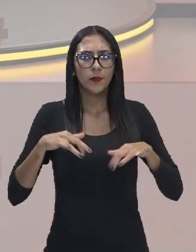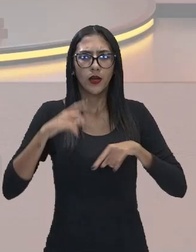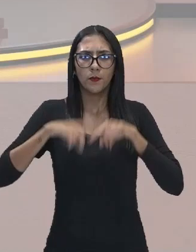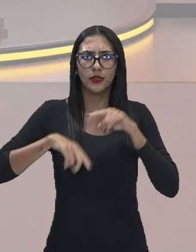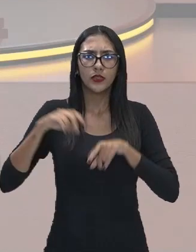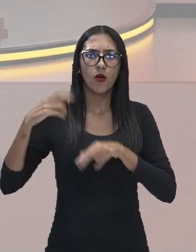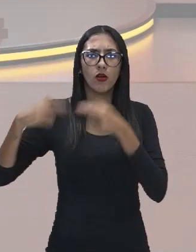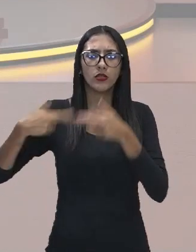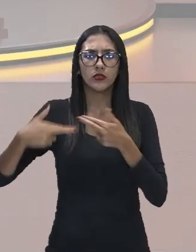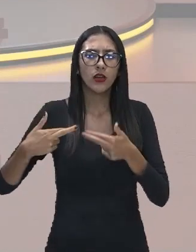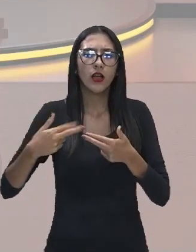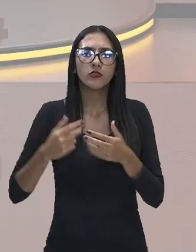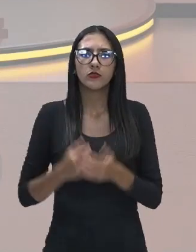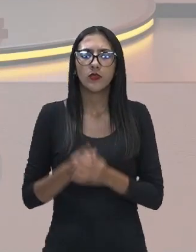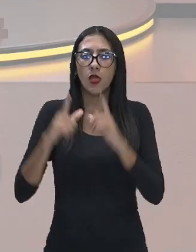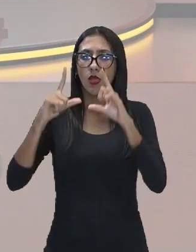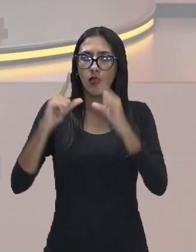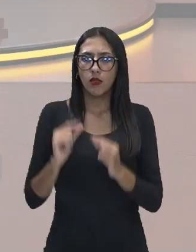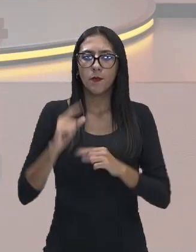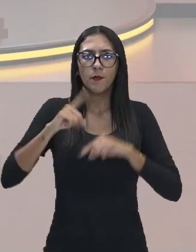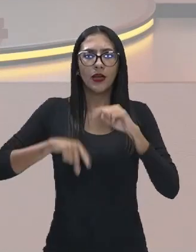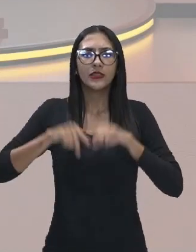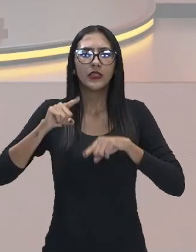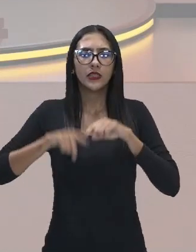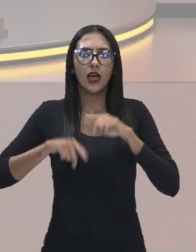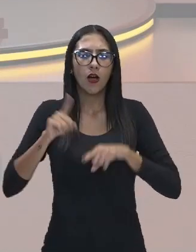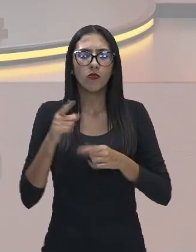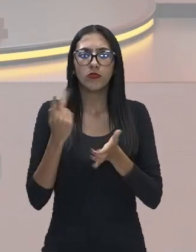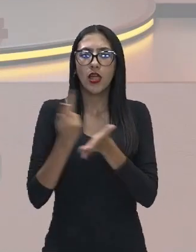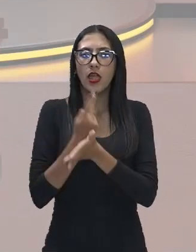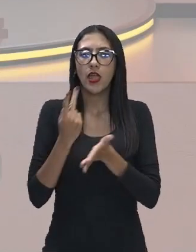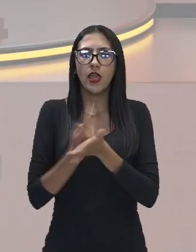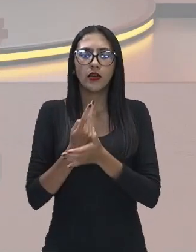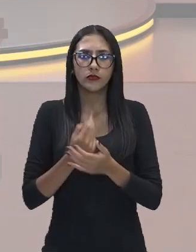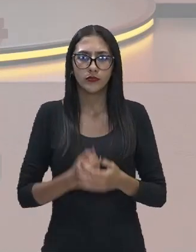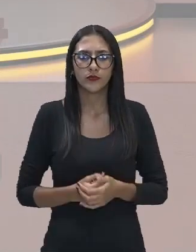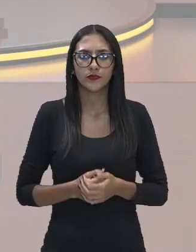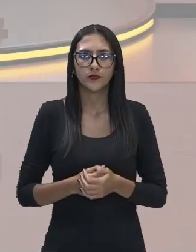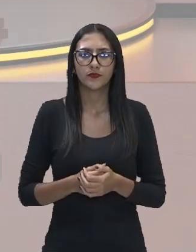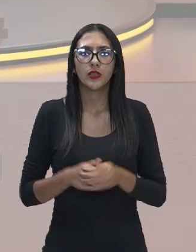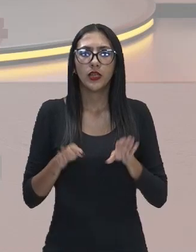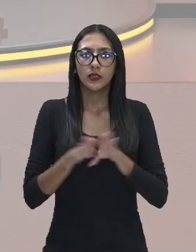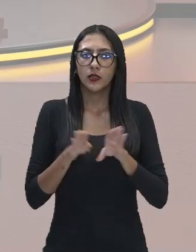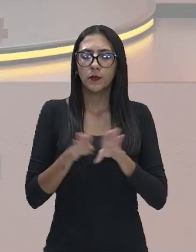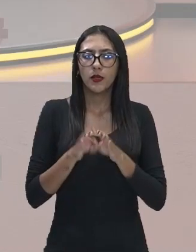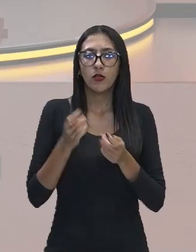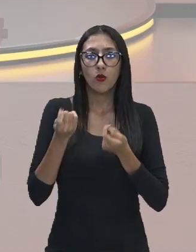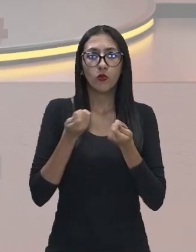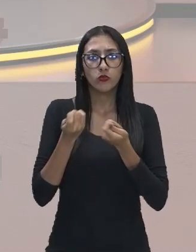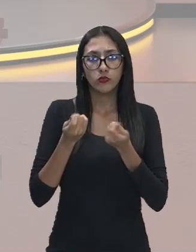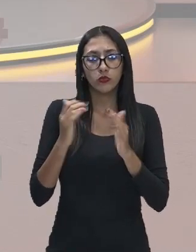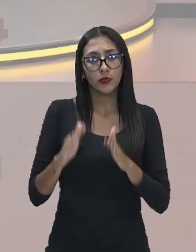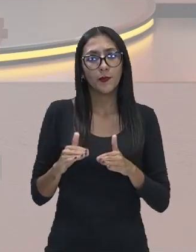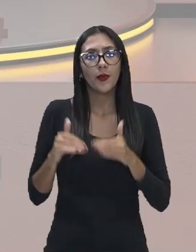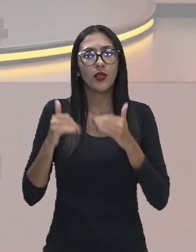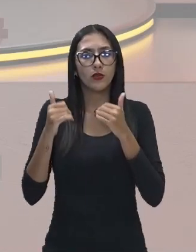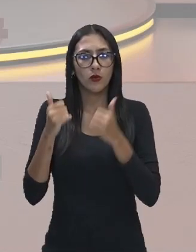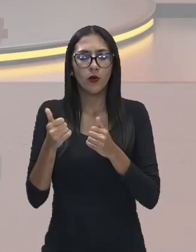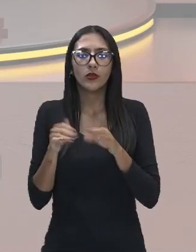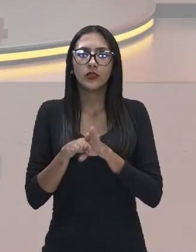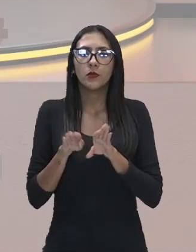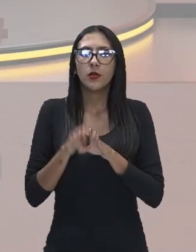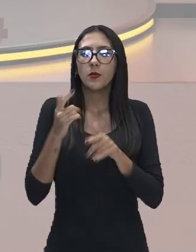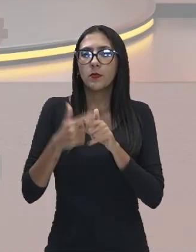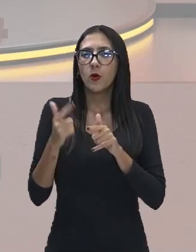reduz o volume de lixo destinado a aterros, economiza recursos naturais e energia e diminui a poluição